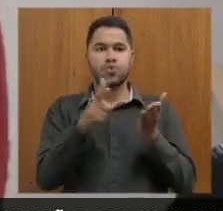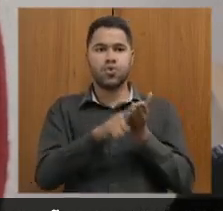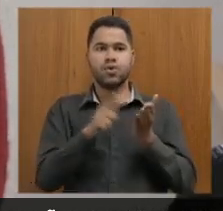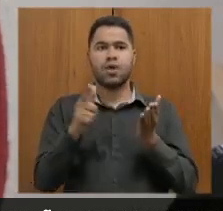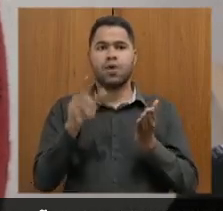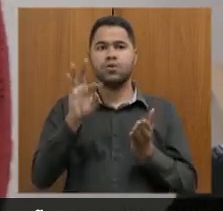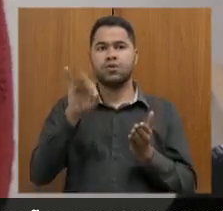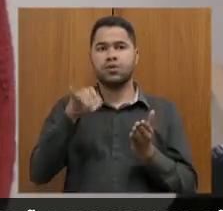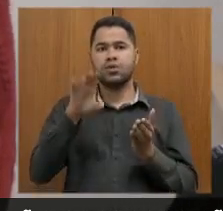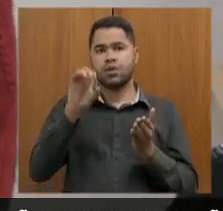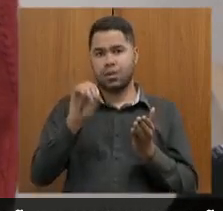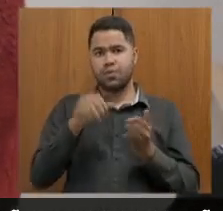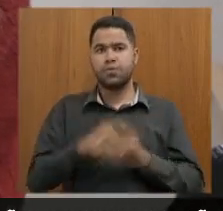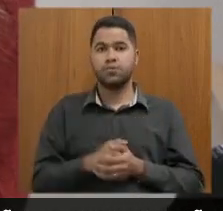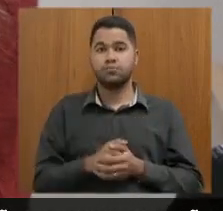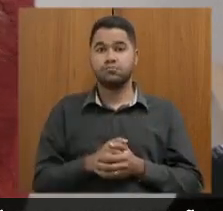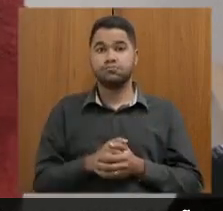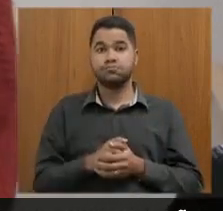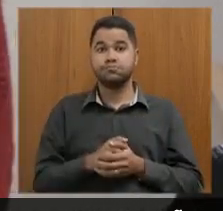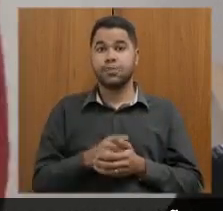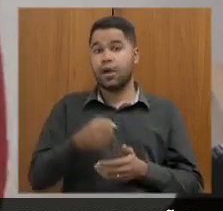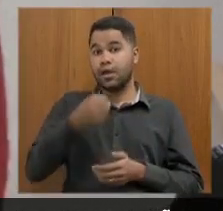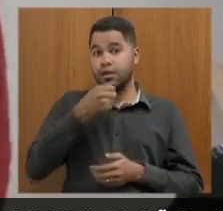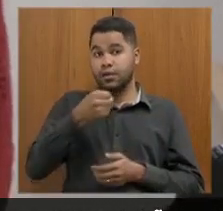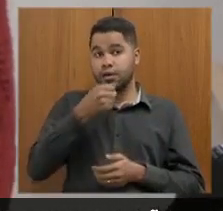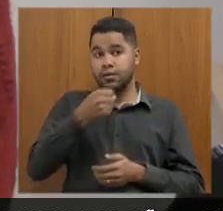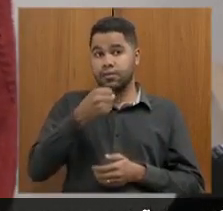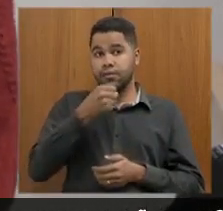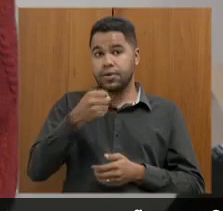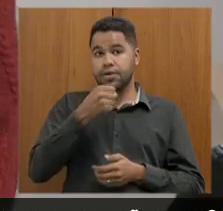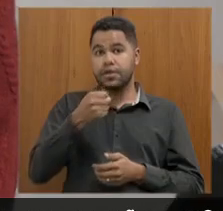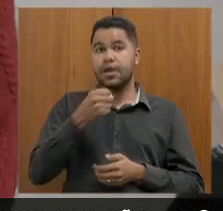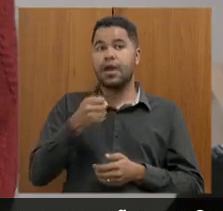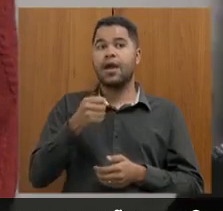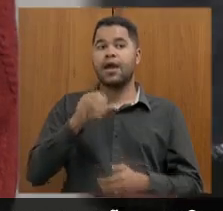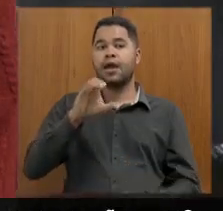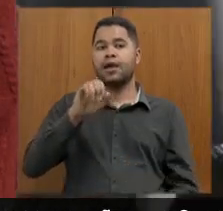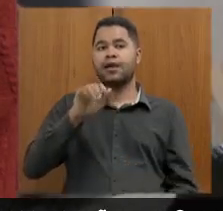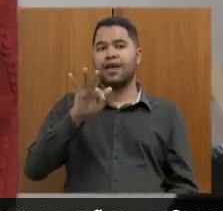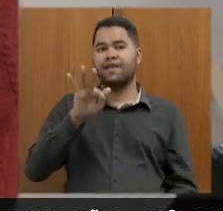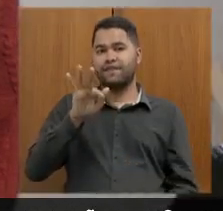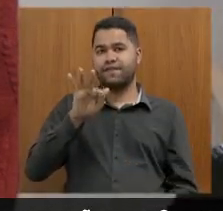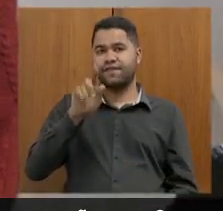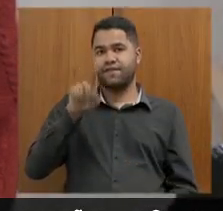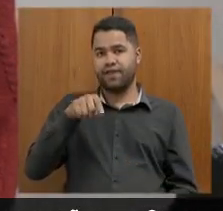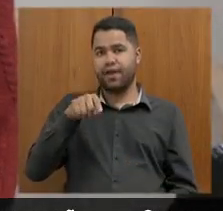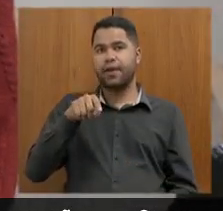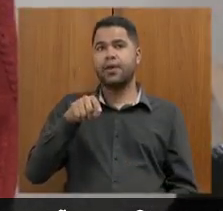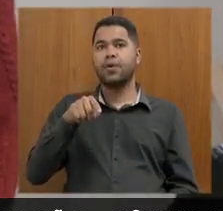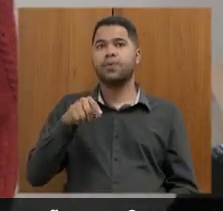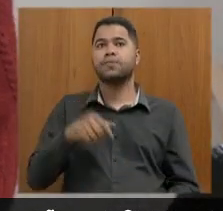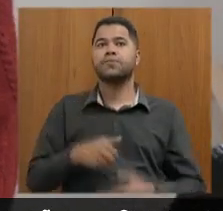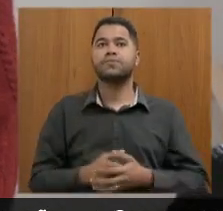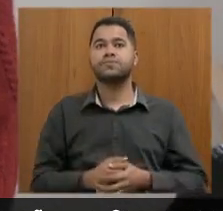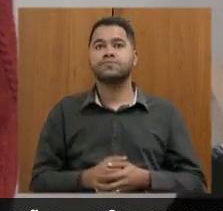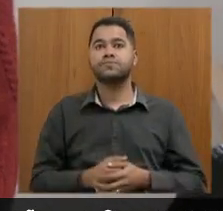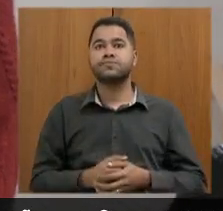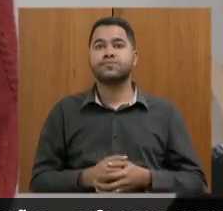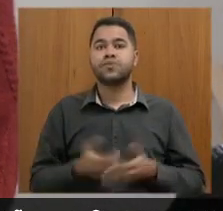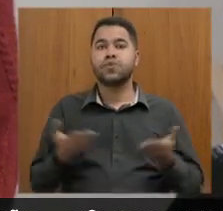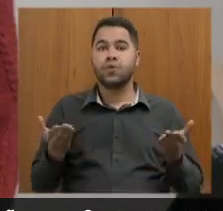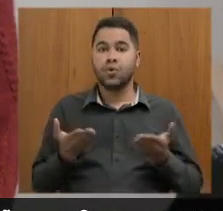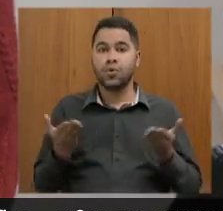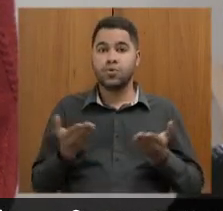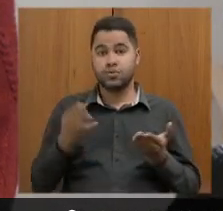e diz o seguinte, em entrevista ao Café com Política, da Rádio Super 91.7 FM, na manhã desta